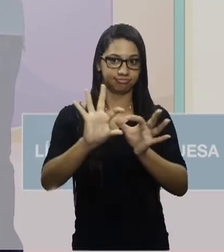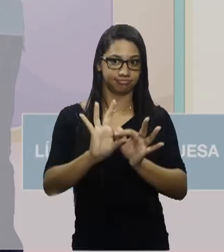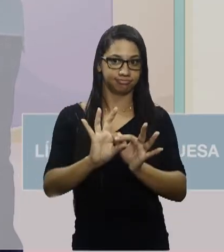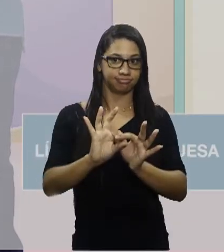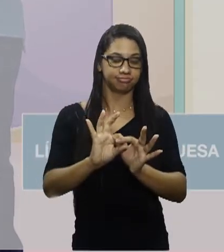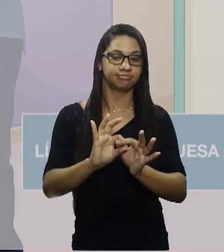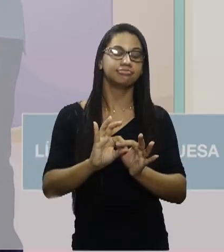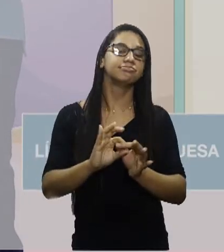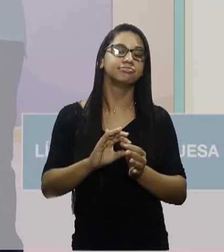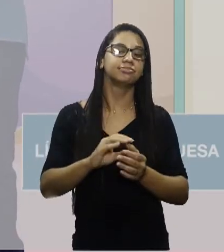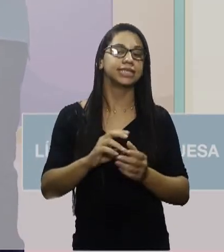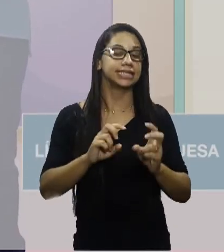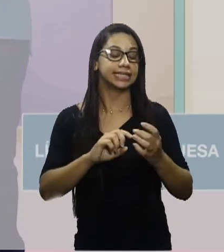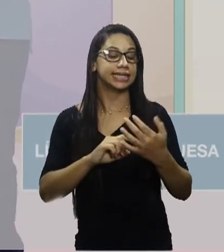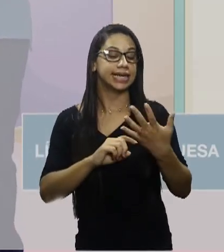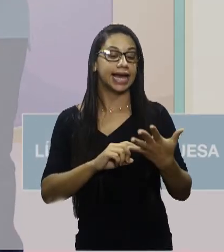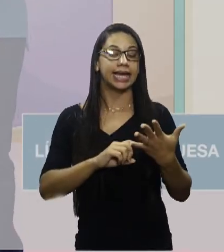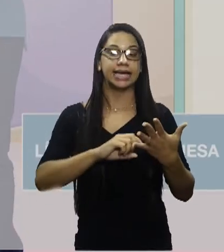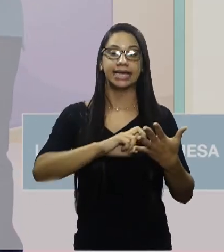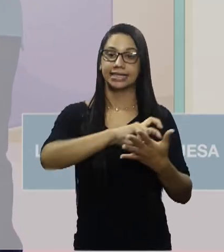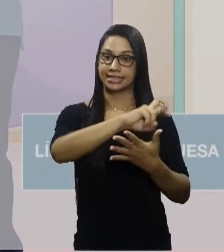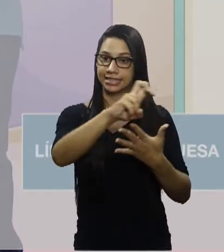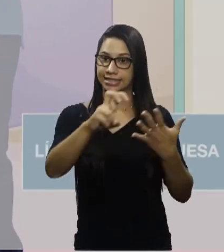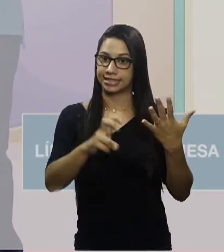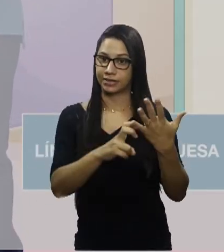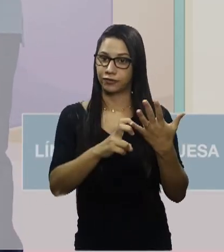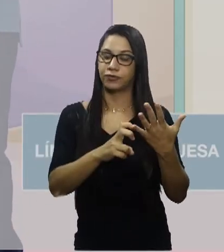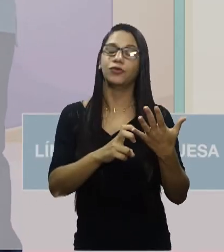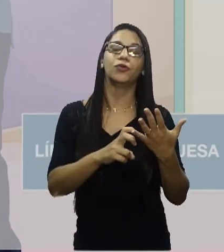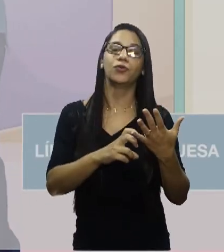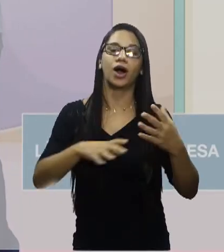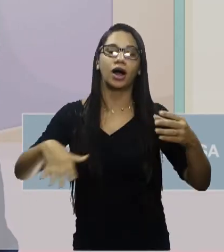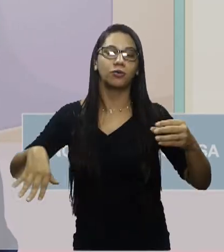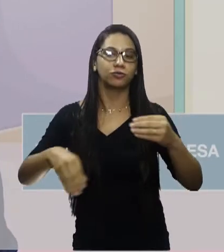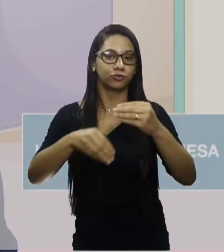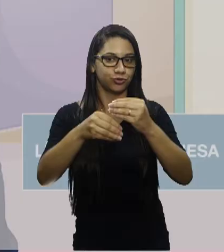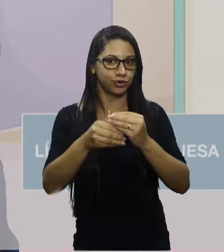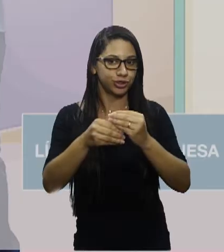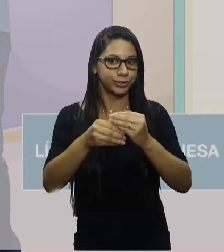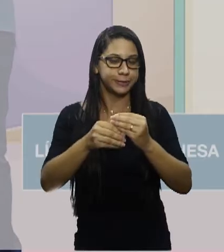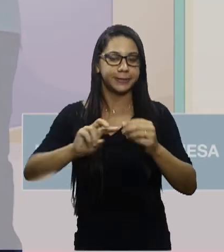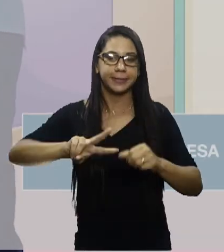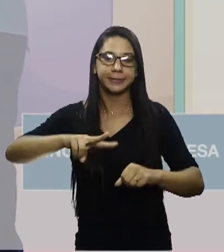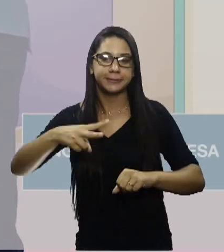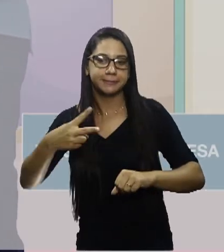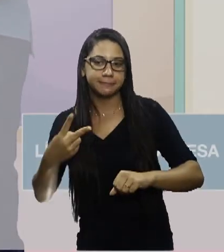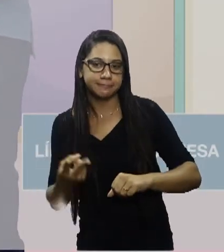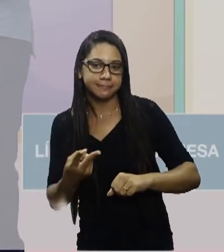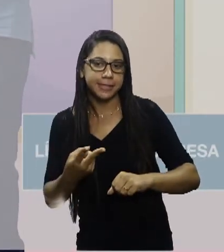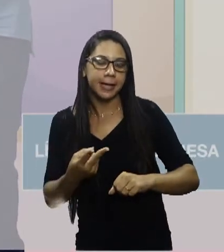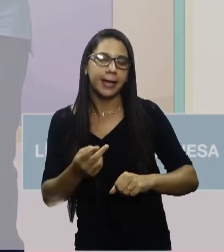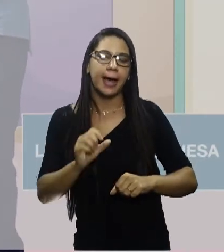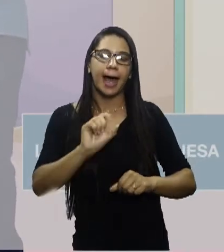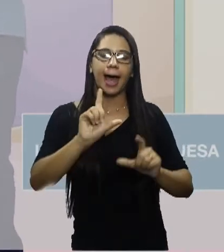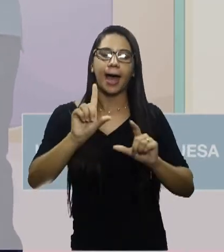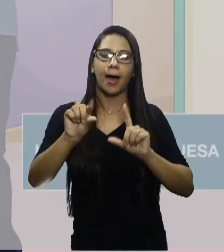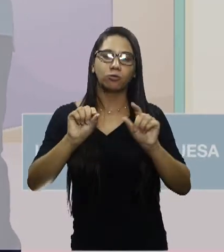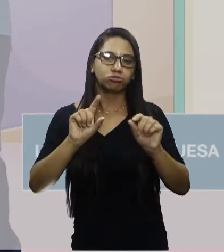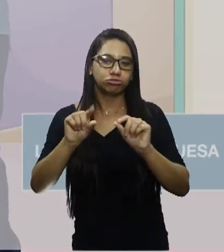divididas em cinco tipos. Elas podem ser aditivas, adversativas, alternativas,